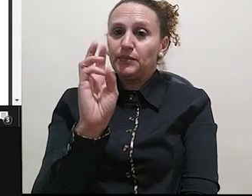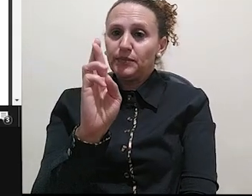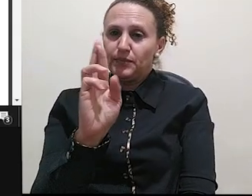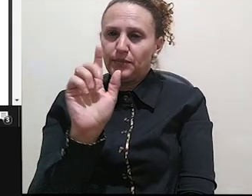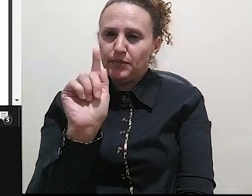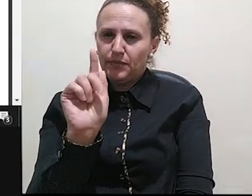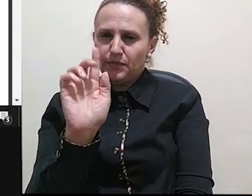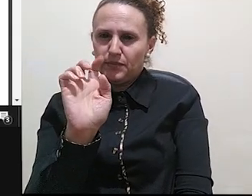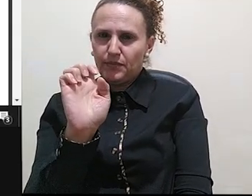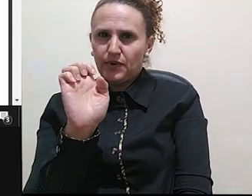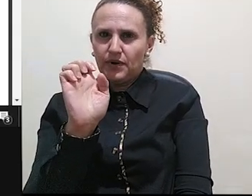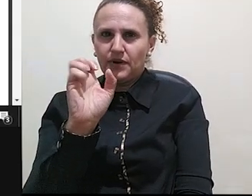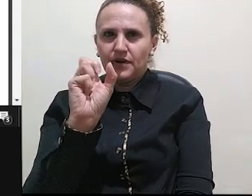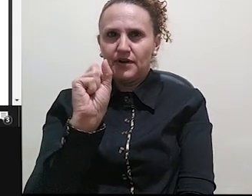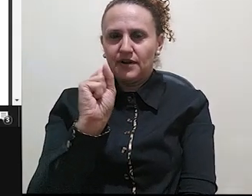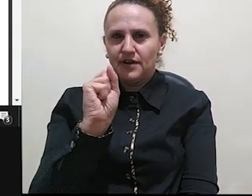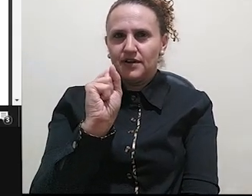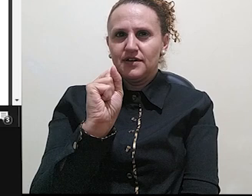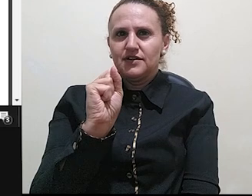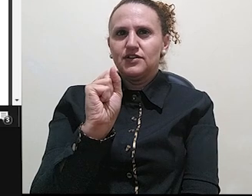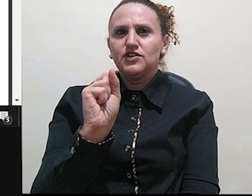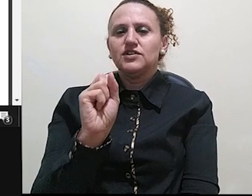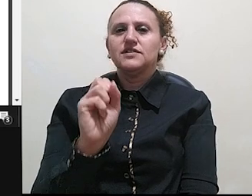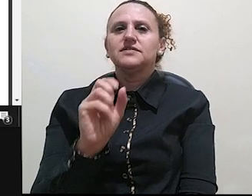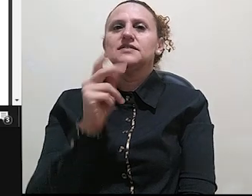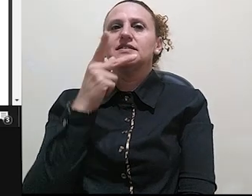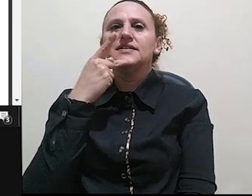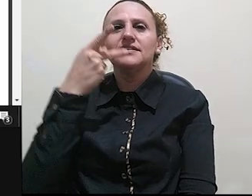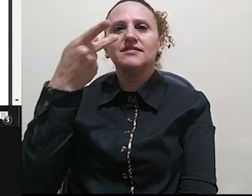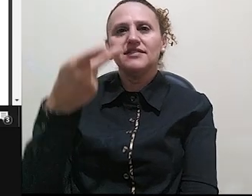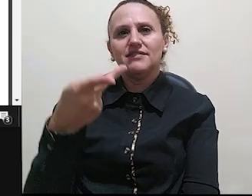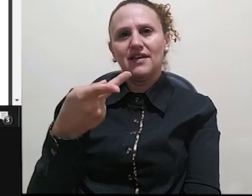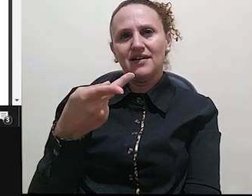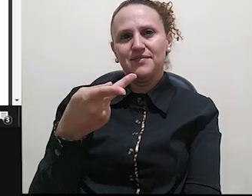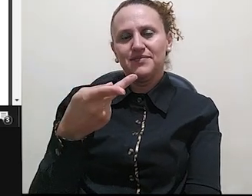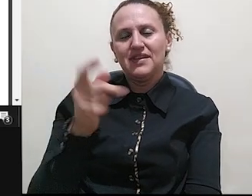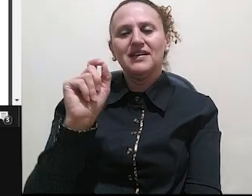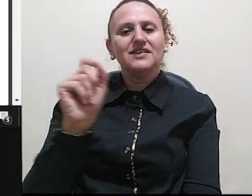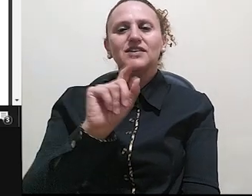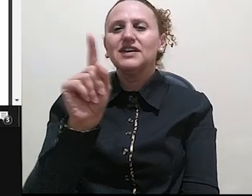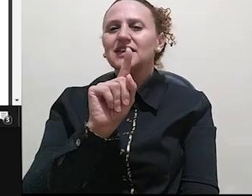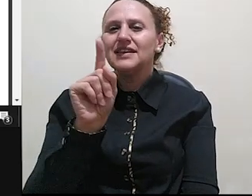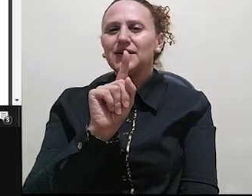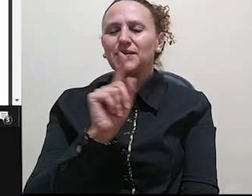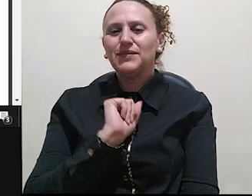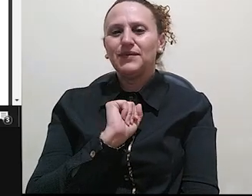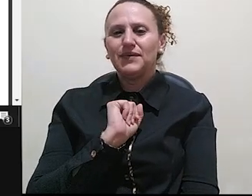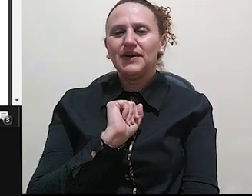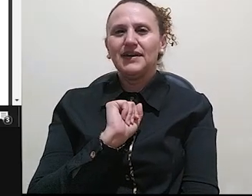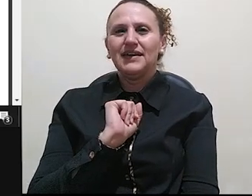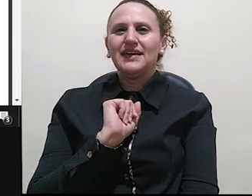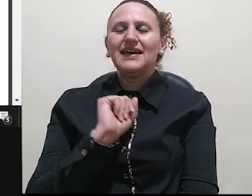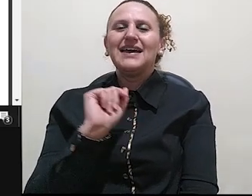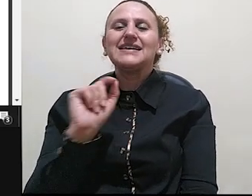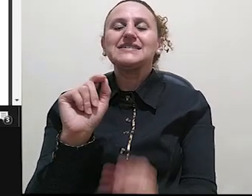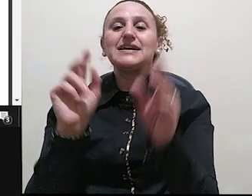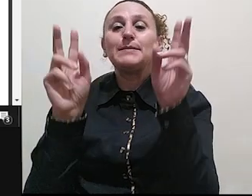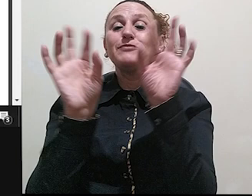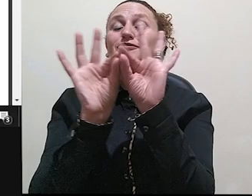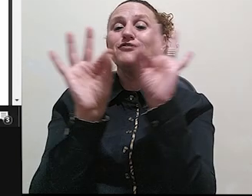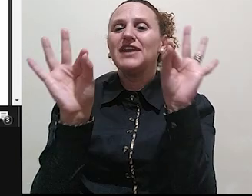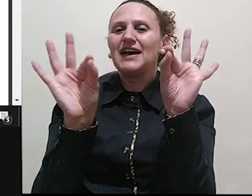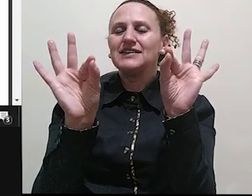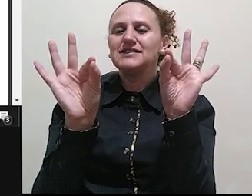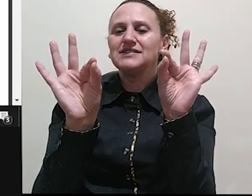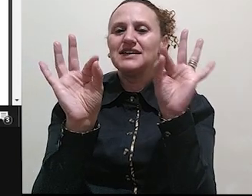há de querer conceituar estruturalismo. Só que não é dele a expressão tarefa em glória, né? Isso é uma